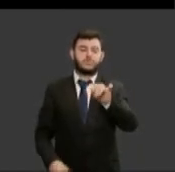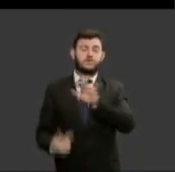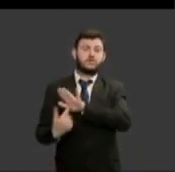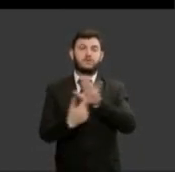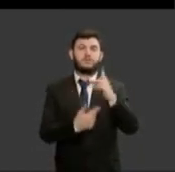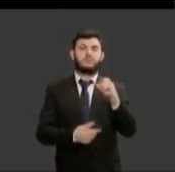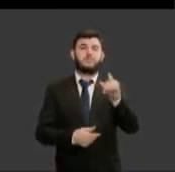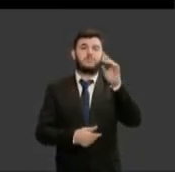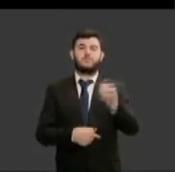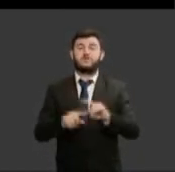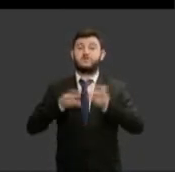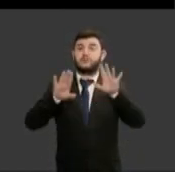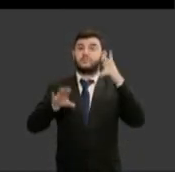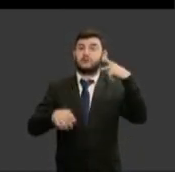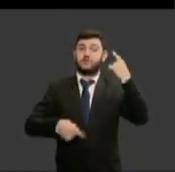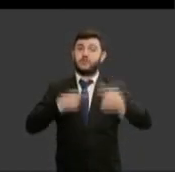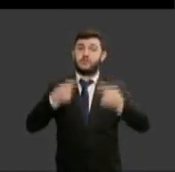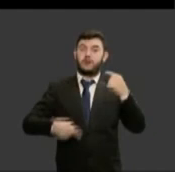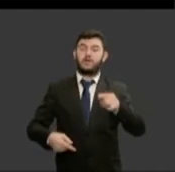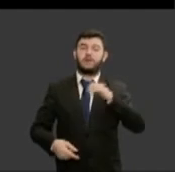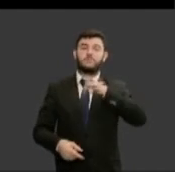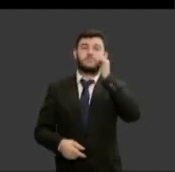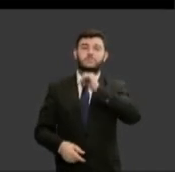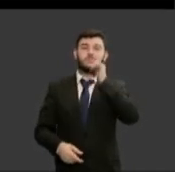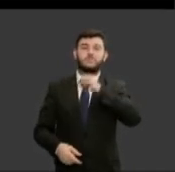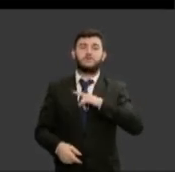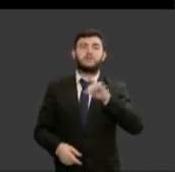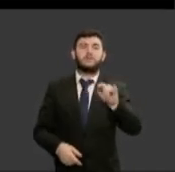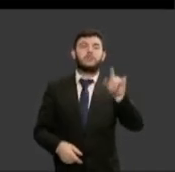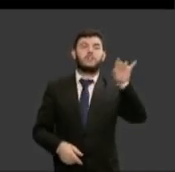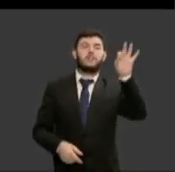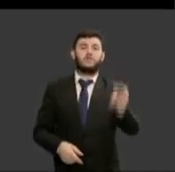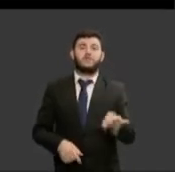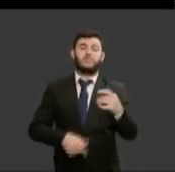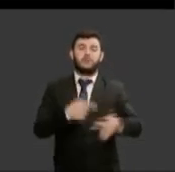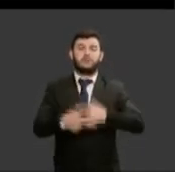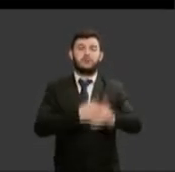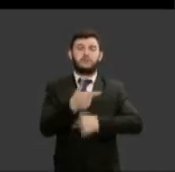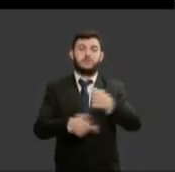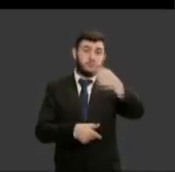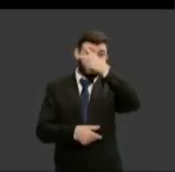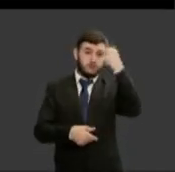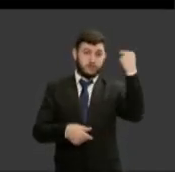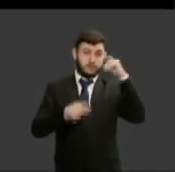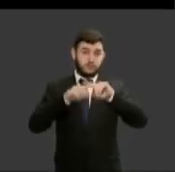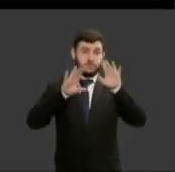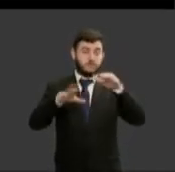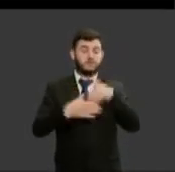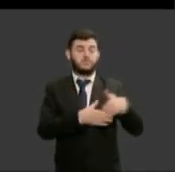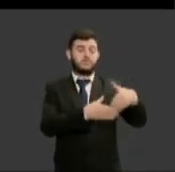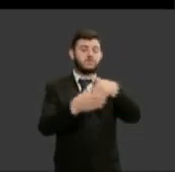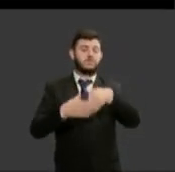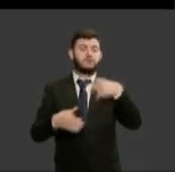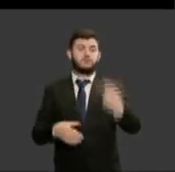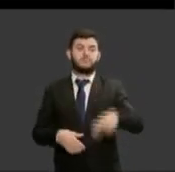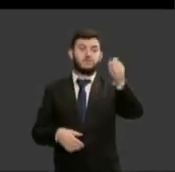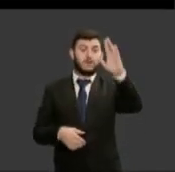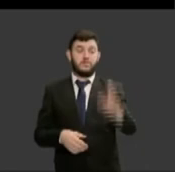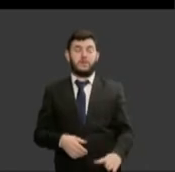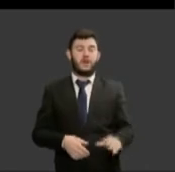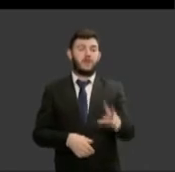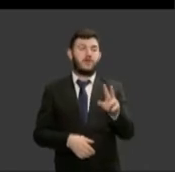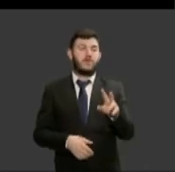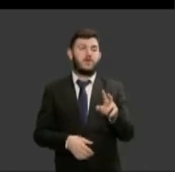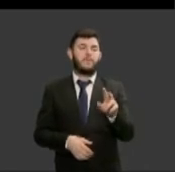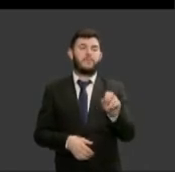10% das mulheres nas prefeituras e mais da metade dos eleitores brasileiros são mulheres pode